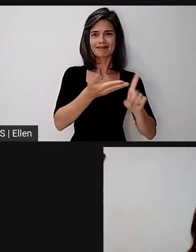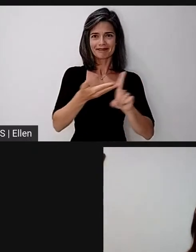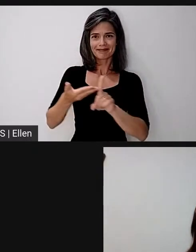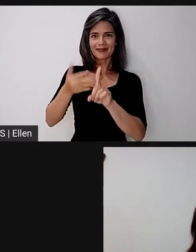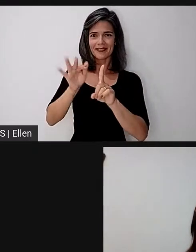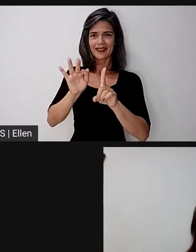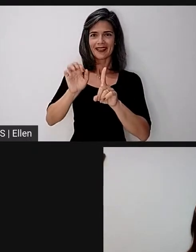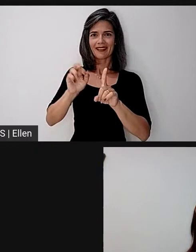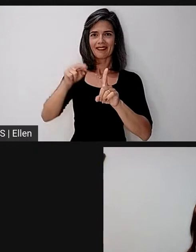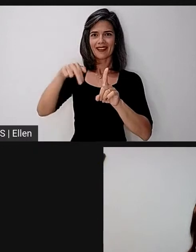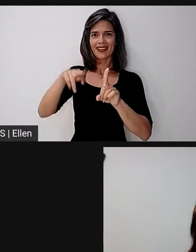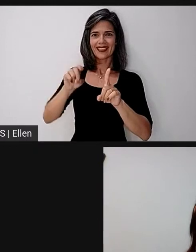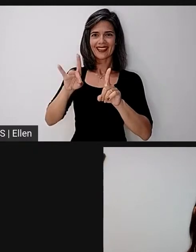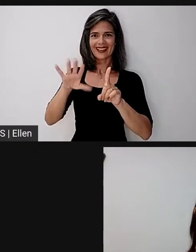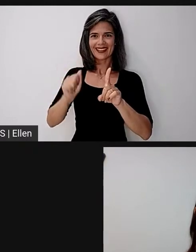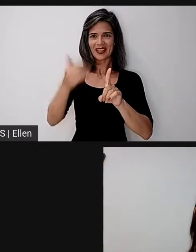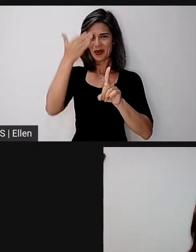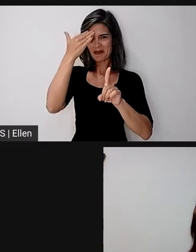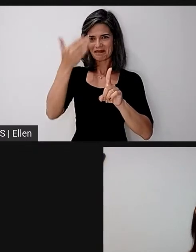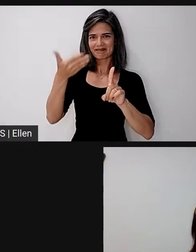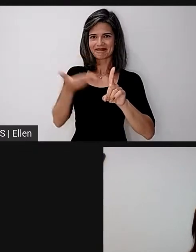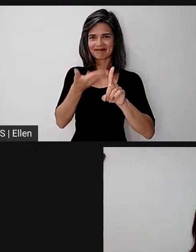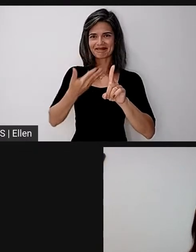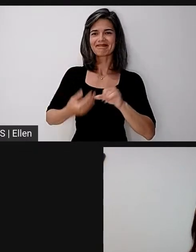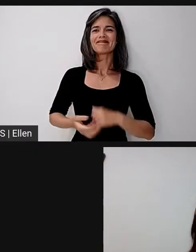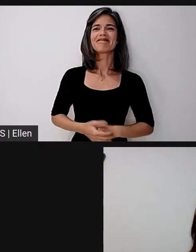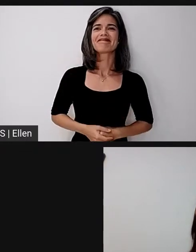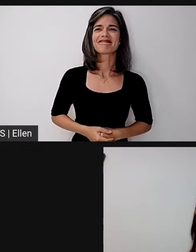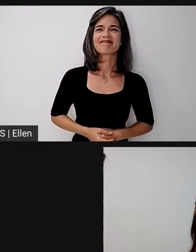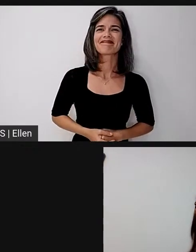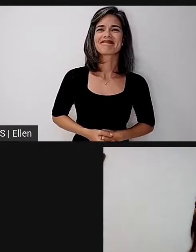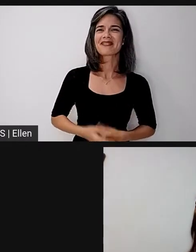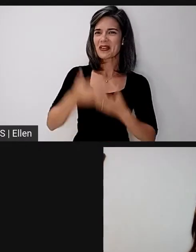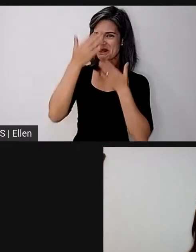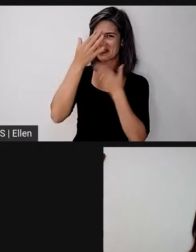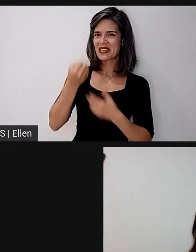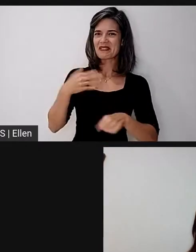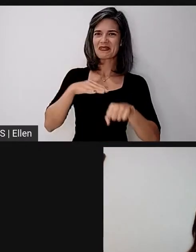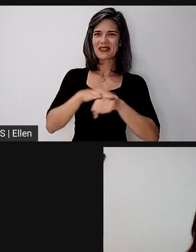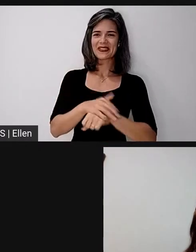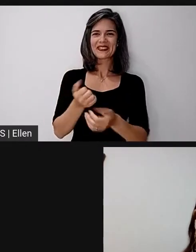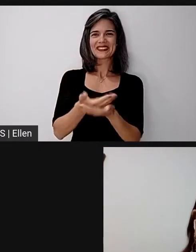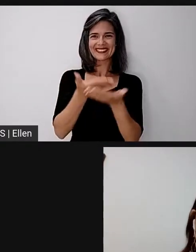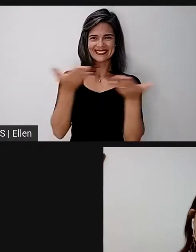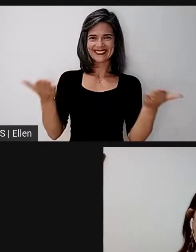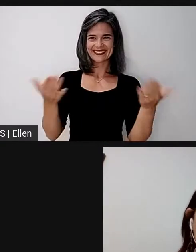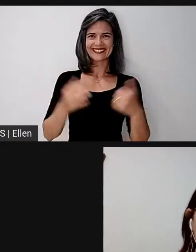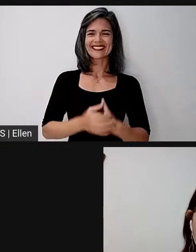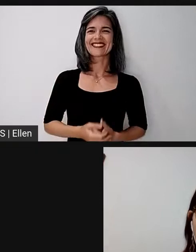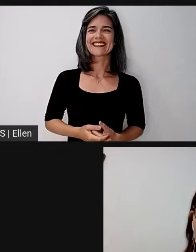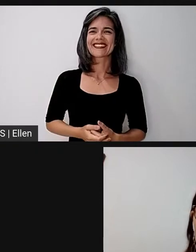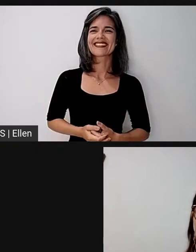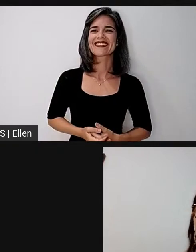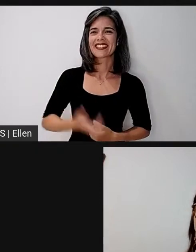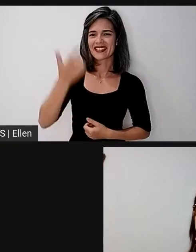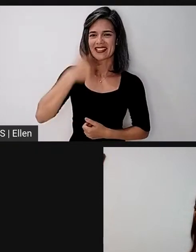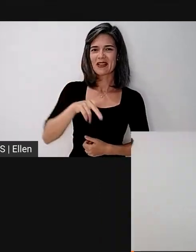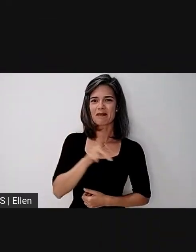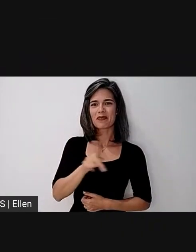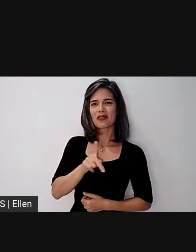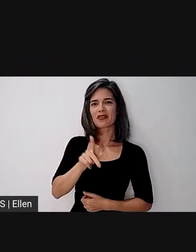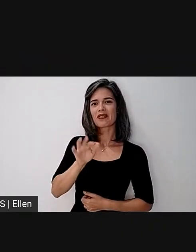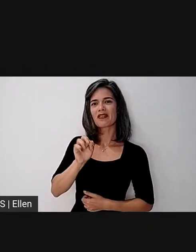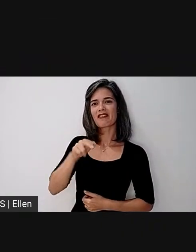obrigada, Fernanda. Boa noite. Boa noite, Anaína. Obrigada. Boa noite a todos e todas. Sou a professora Fernanda